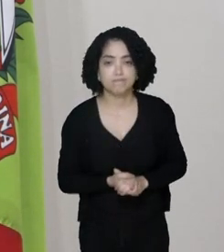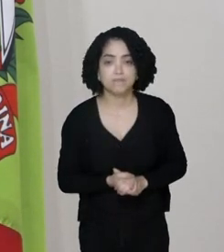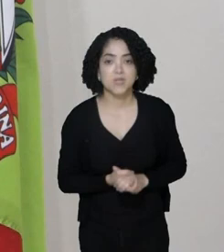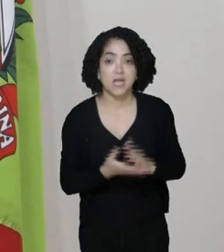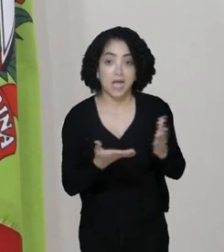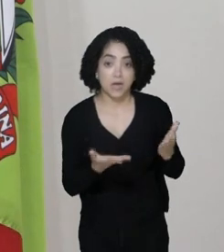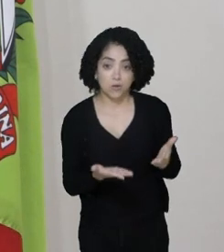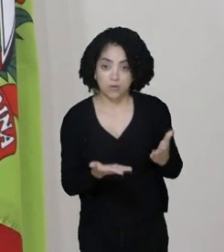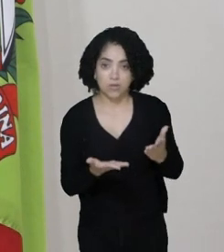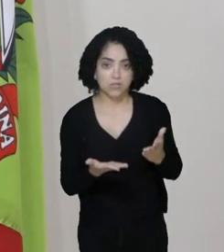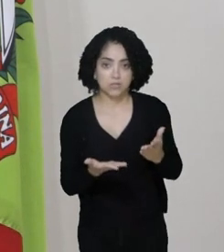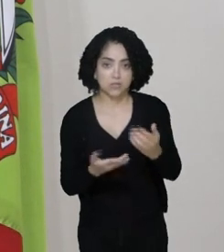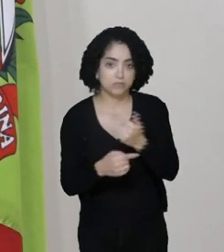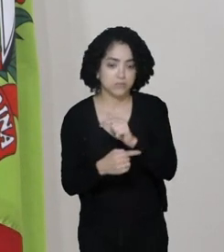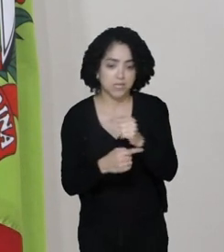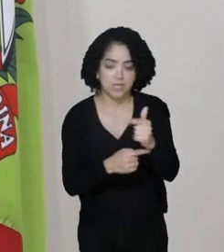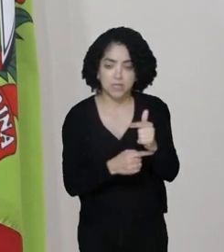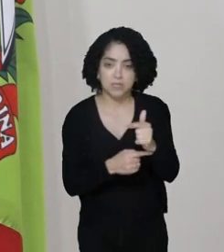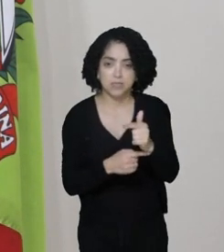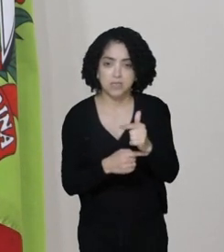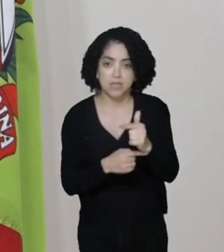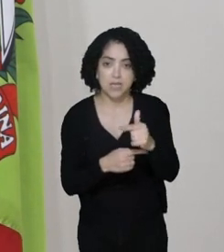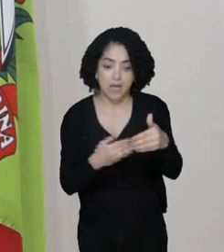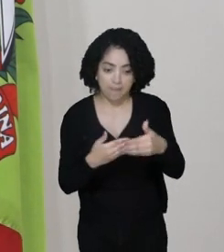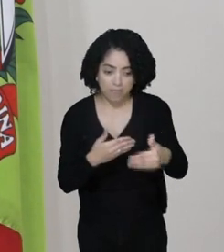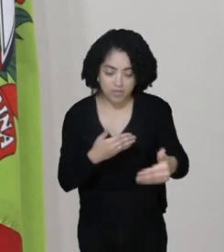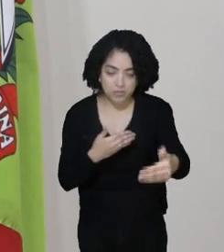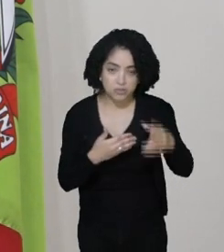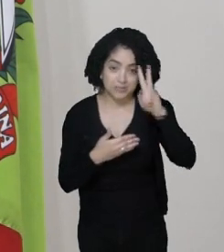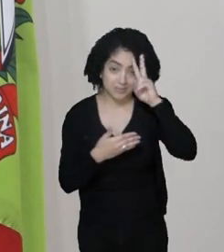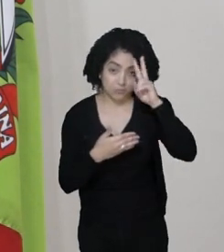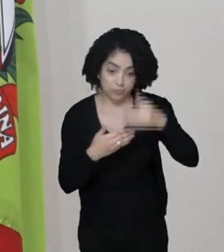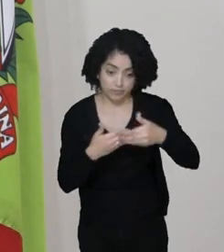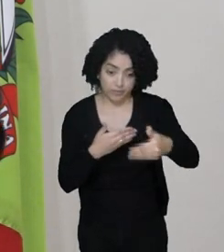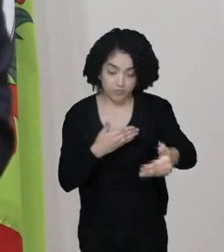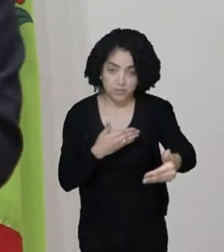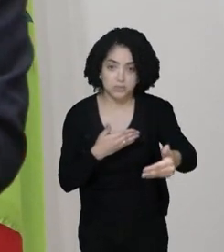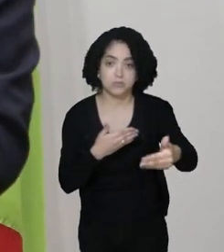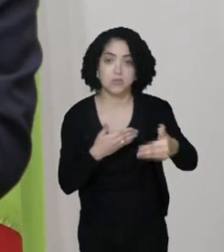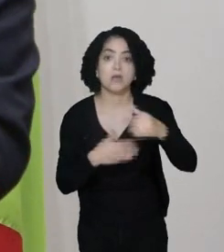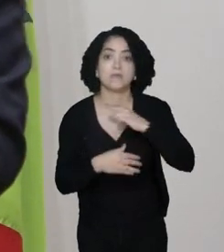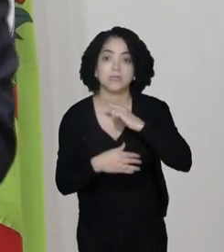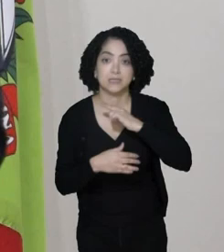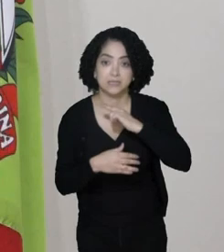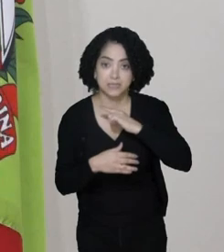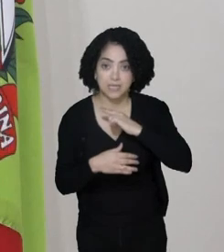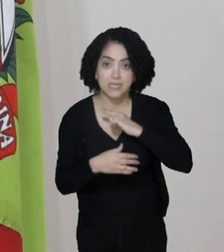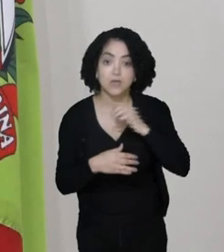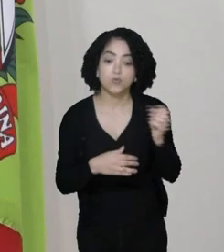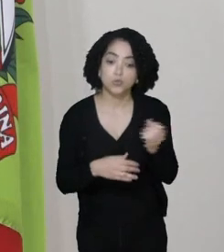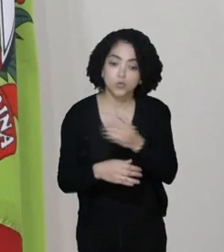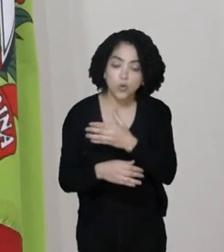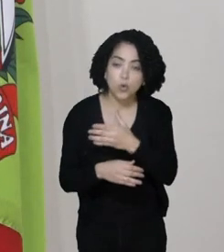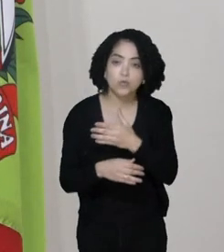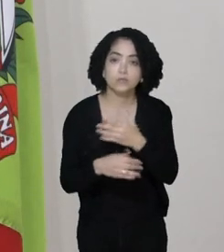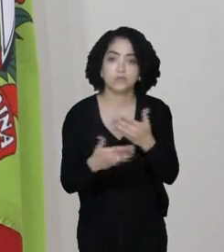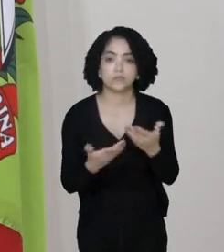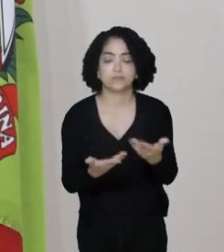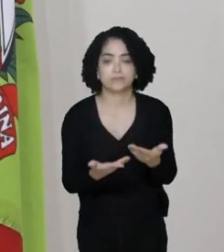governo não existe mais. A partir de segunda-feira, nós teremos um governo de transição.